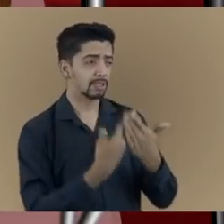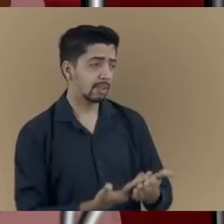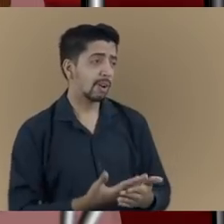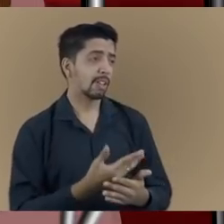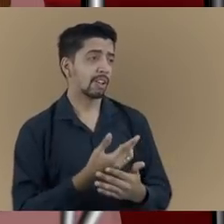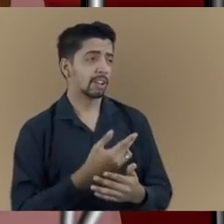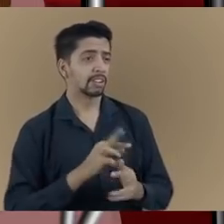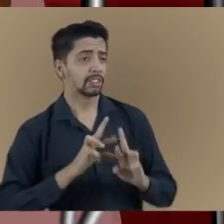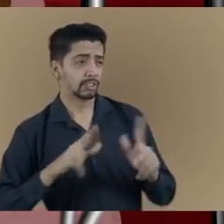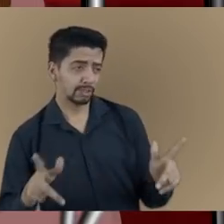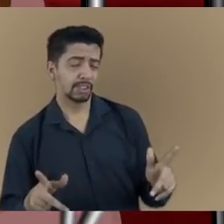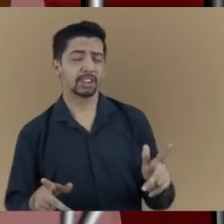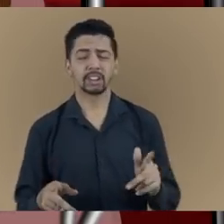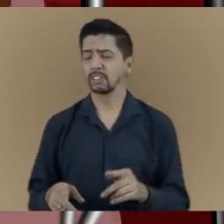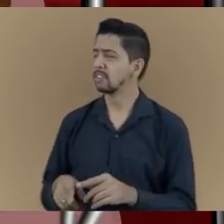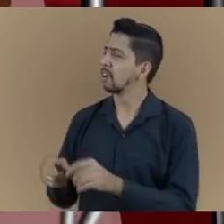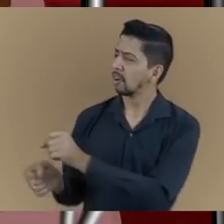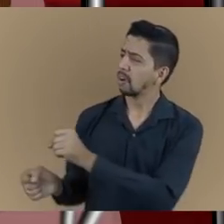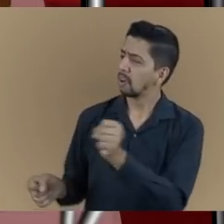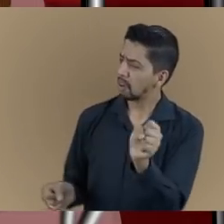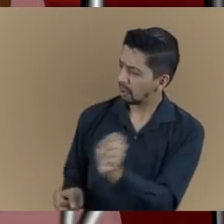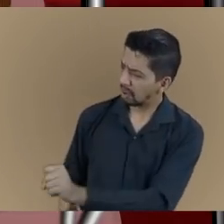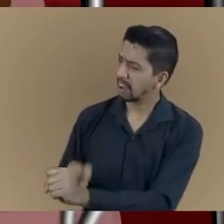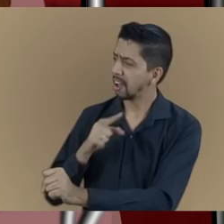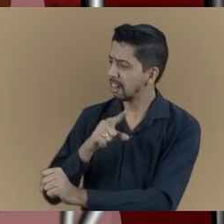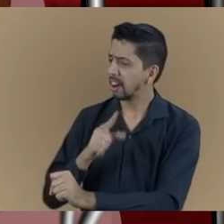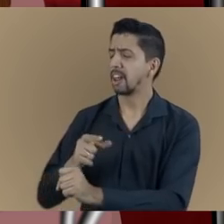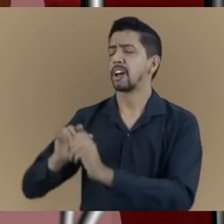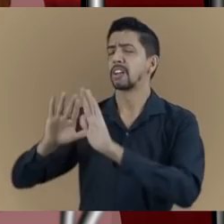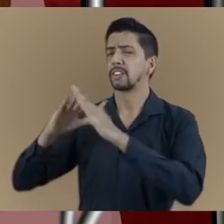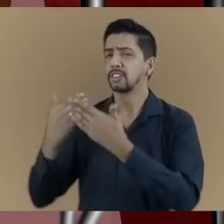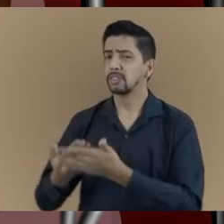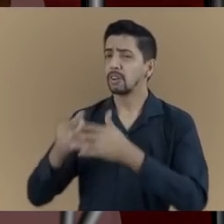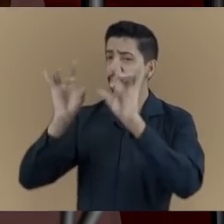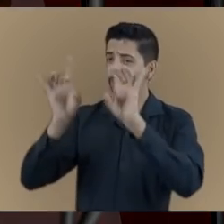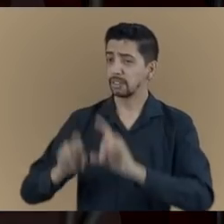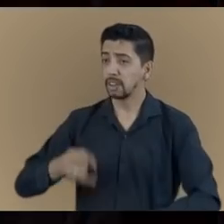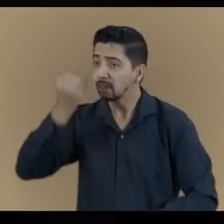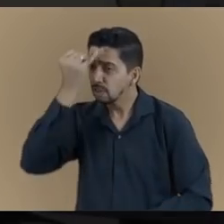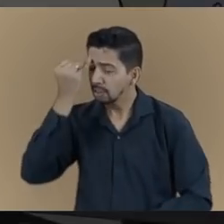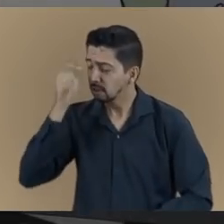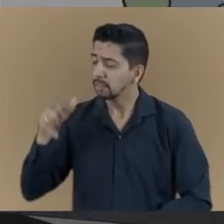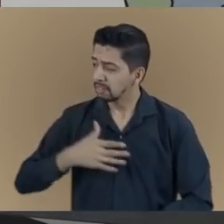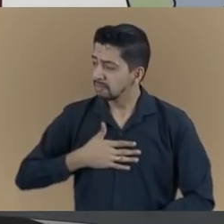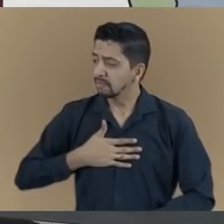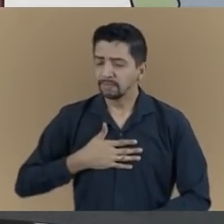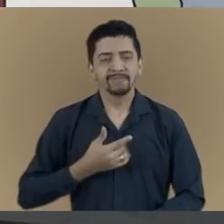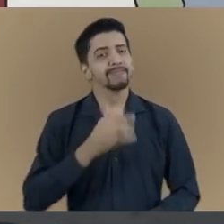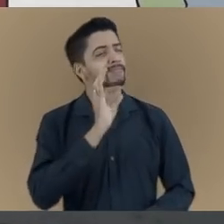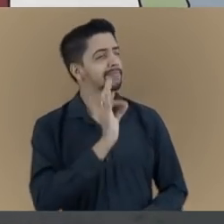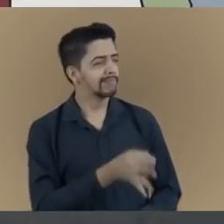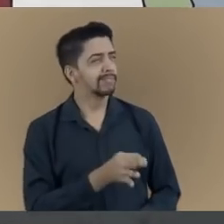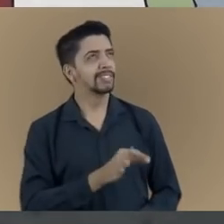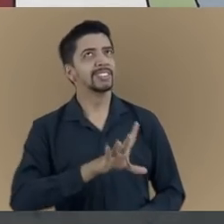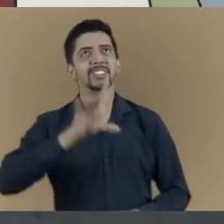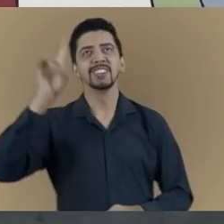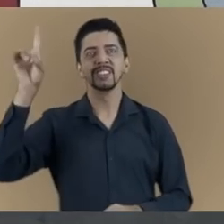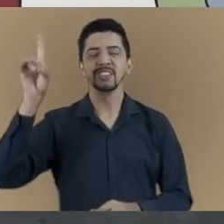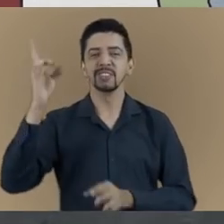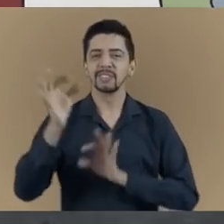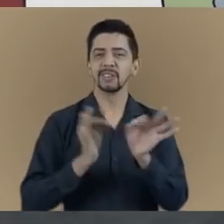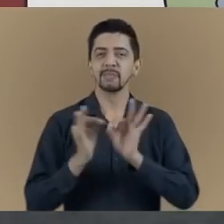regular. Coloca ela na escola especial São Judas. Vocês vão gostar. Tenho certeza